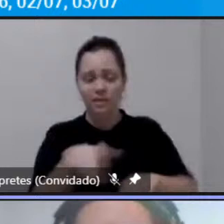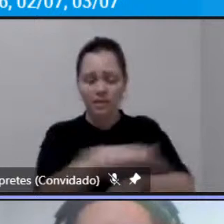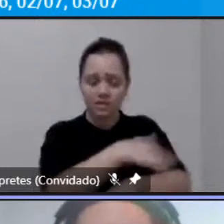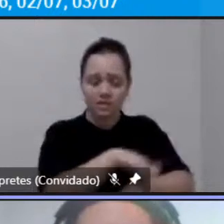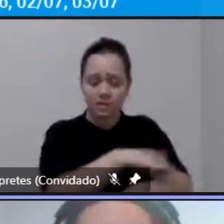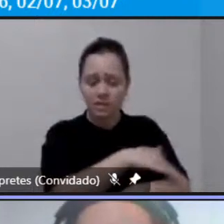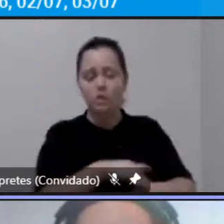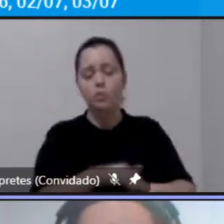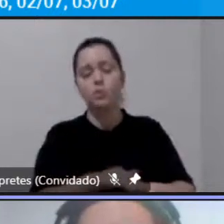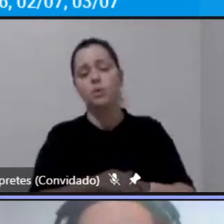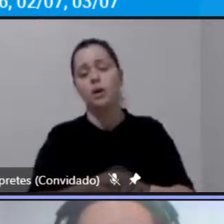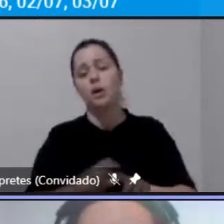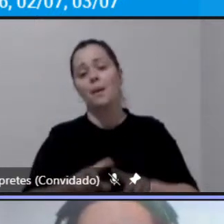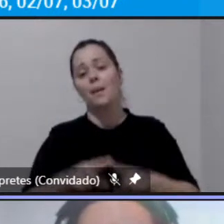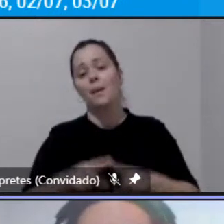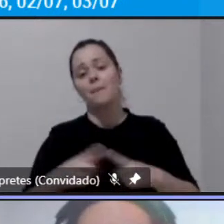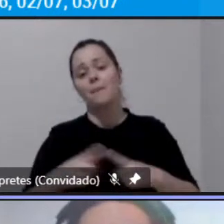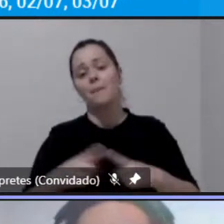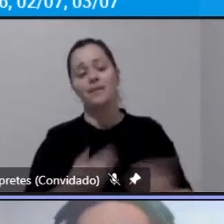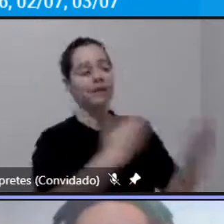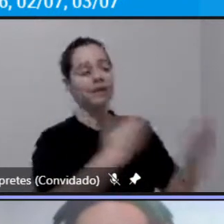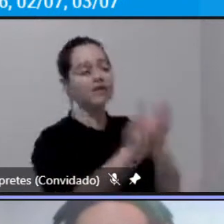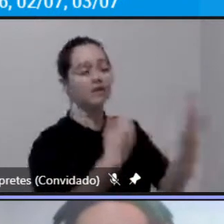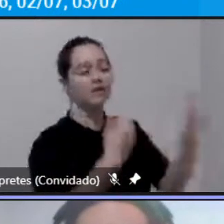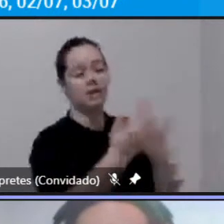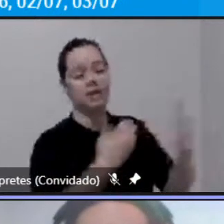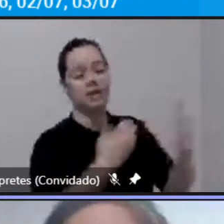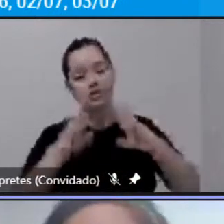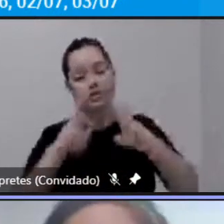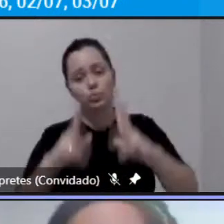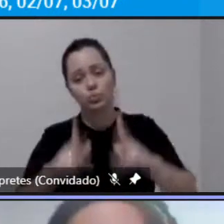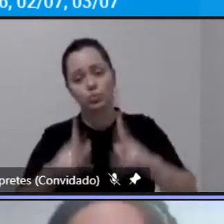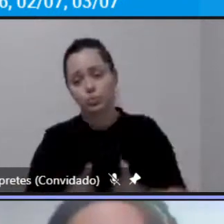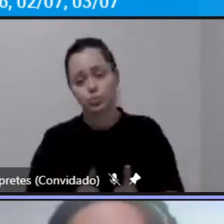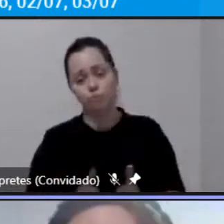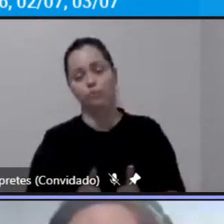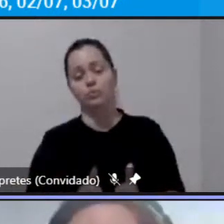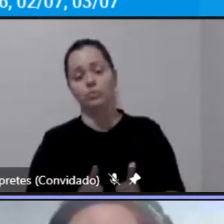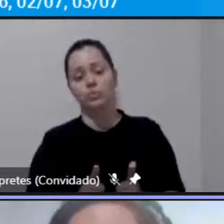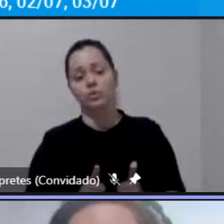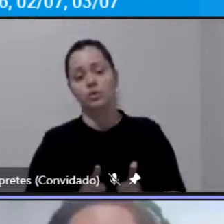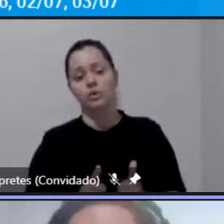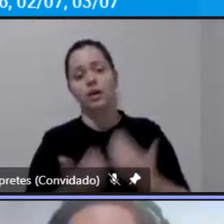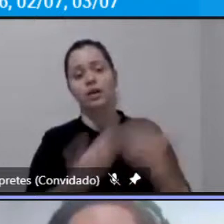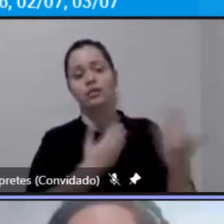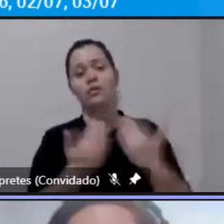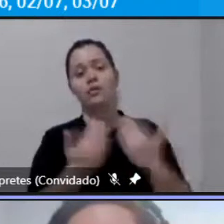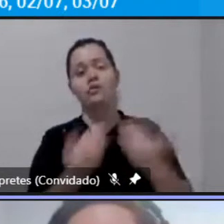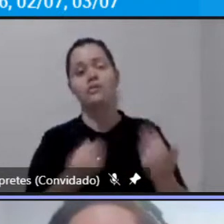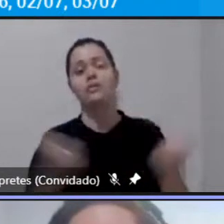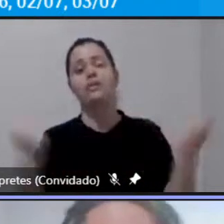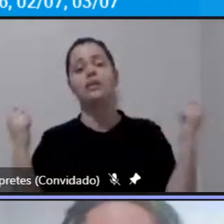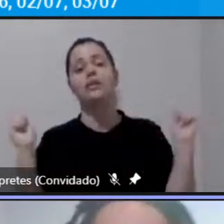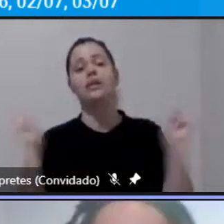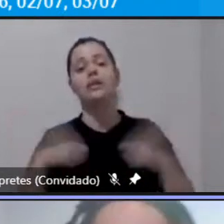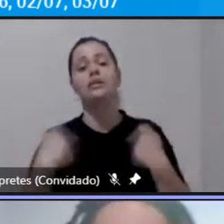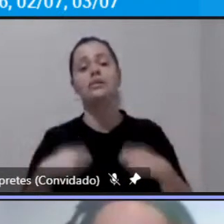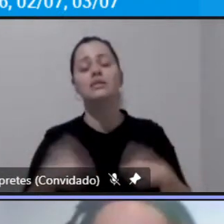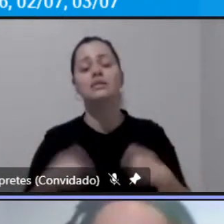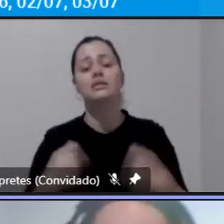mas isso reflete isso vai refletir na necessidade de políticas